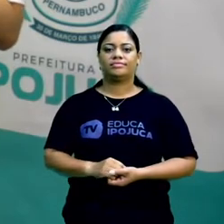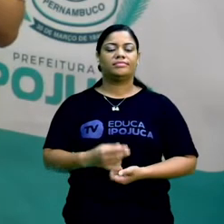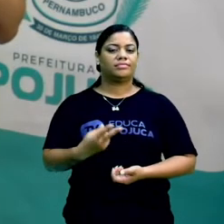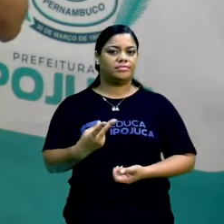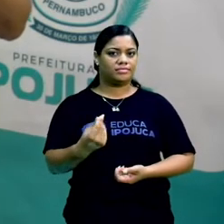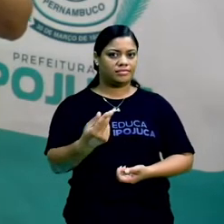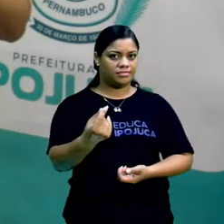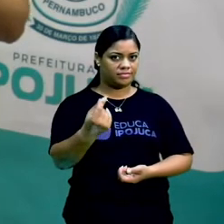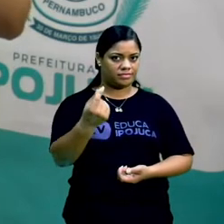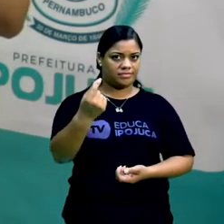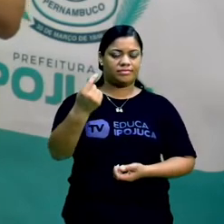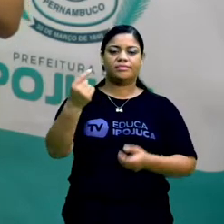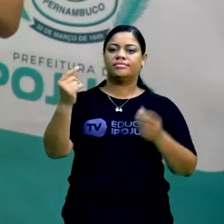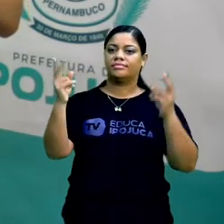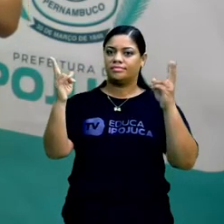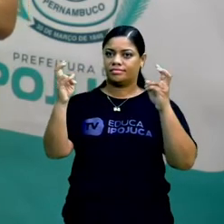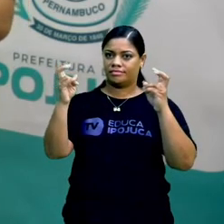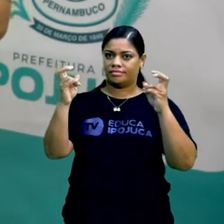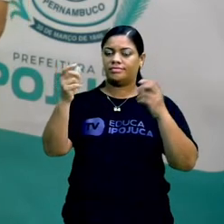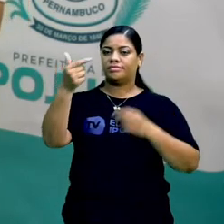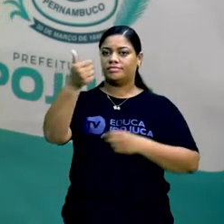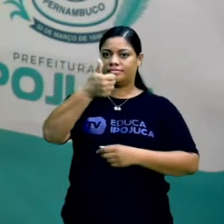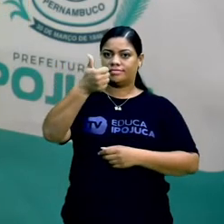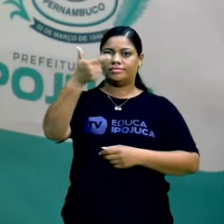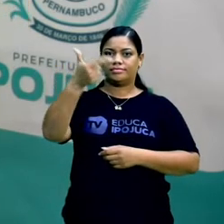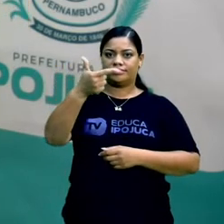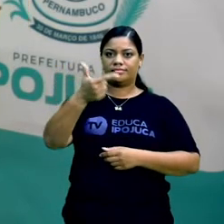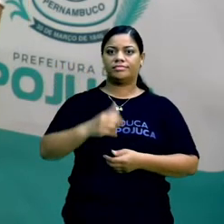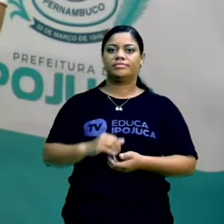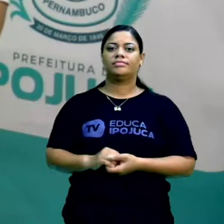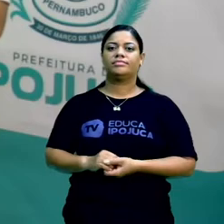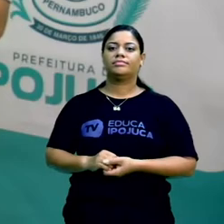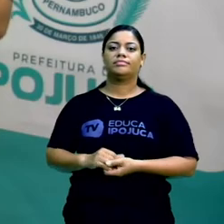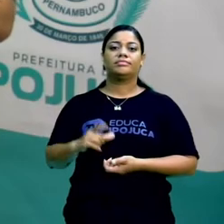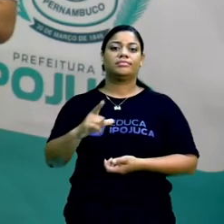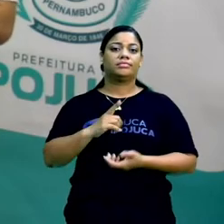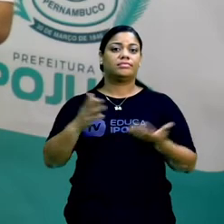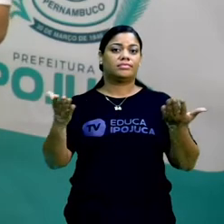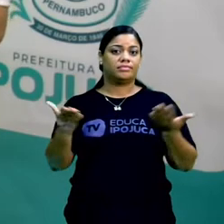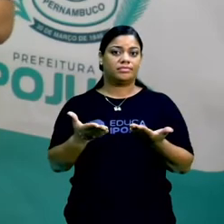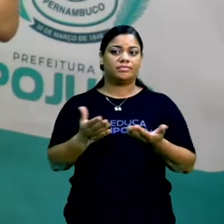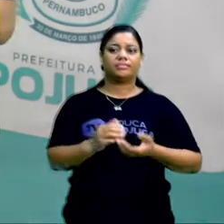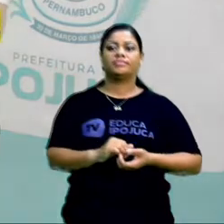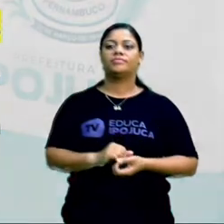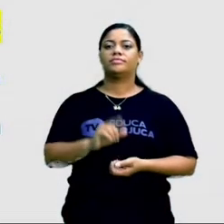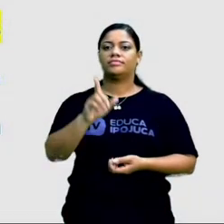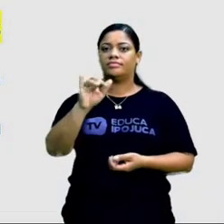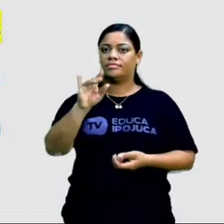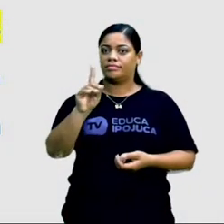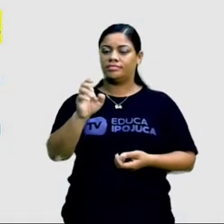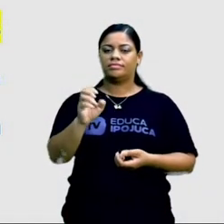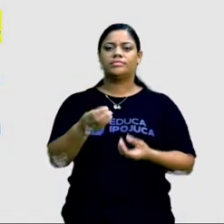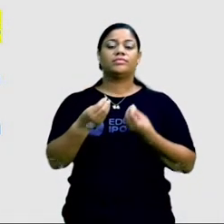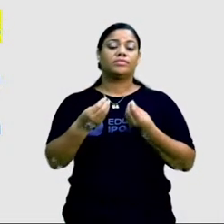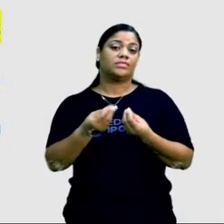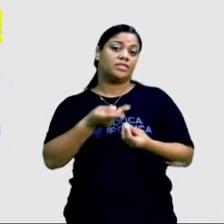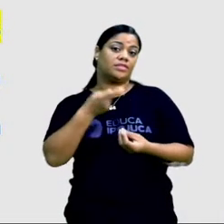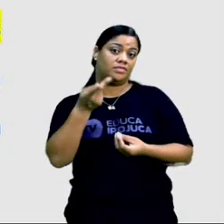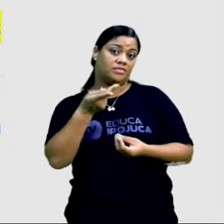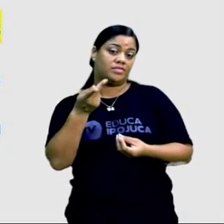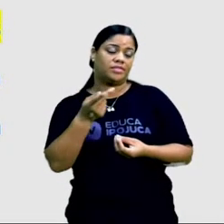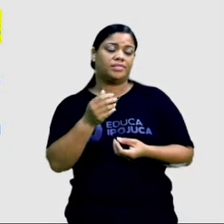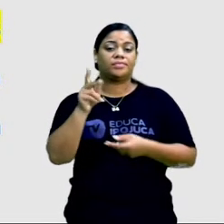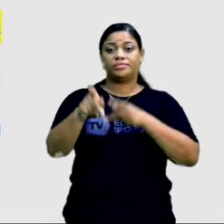Continuando com aquele mesmo título e subtítulo que a gente leu. Aqui a gente tem agora a lide. Como diz o ditado